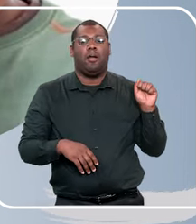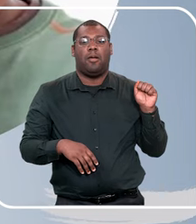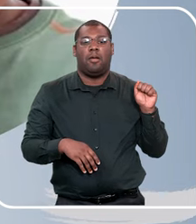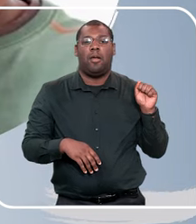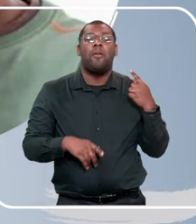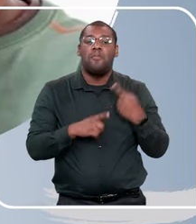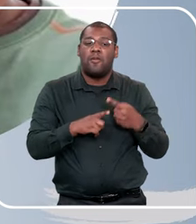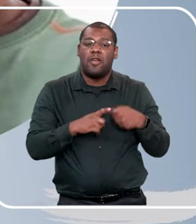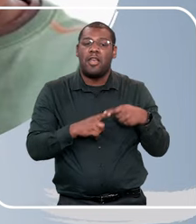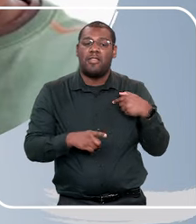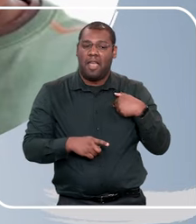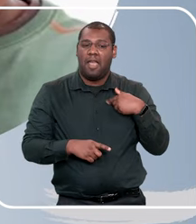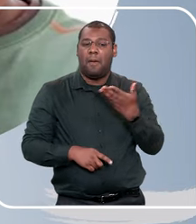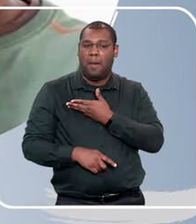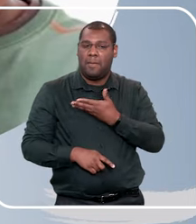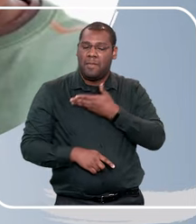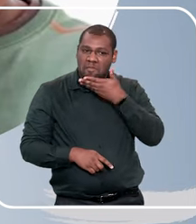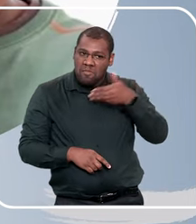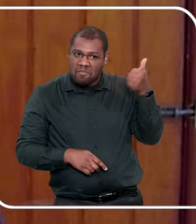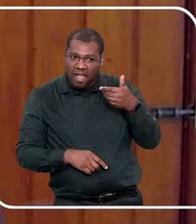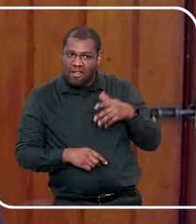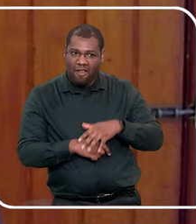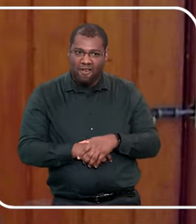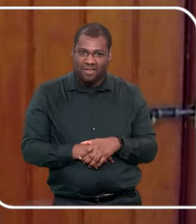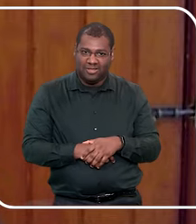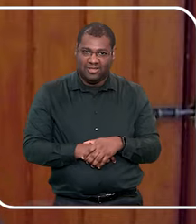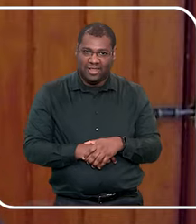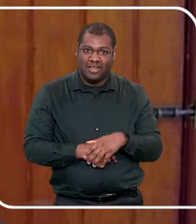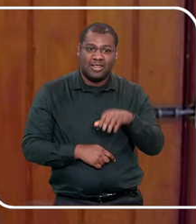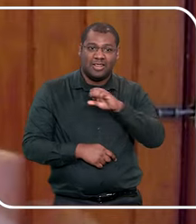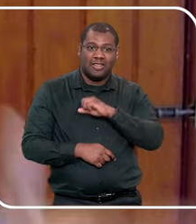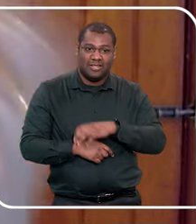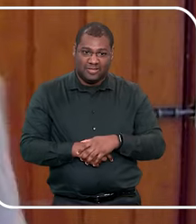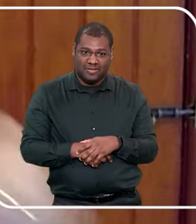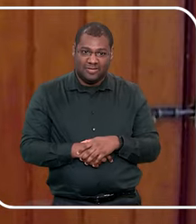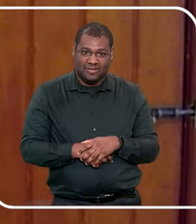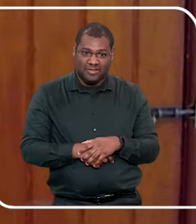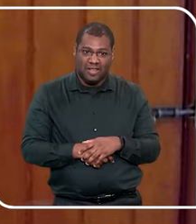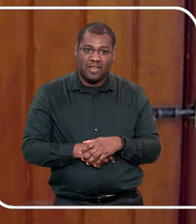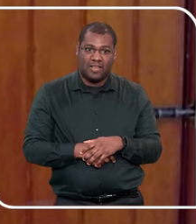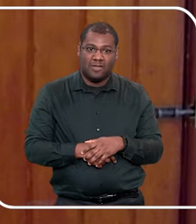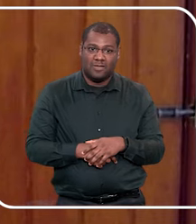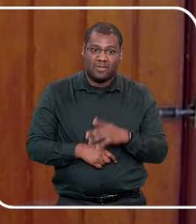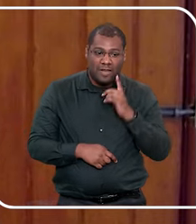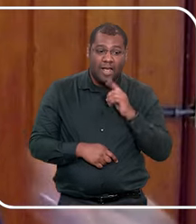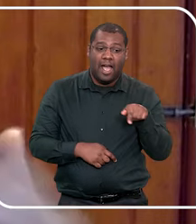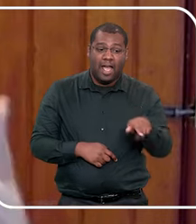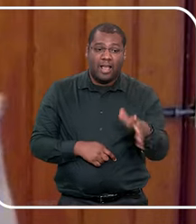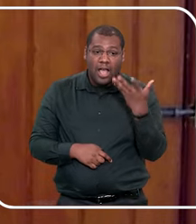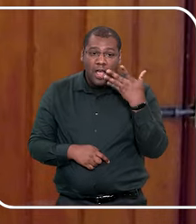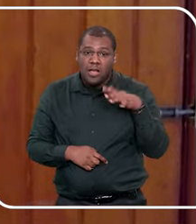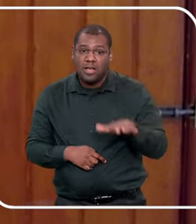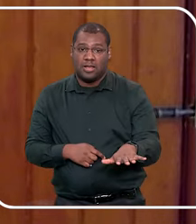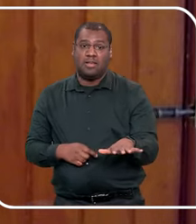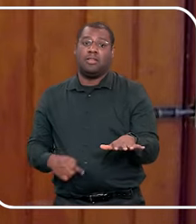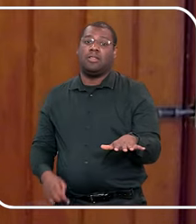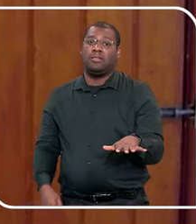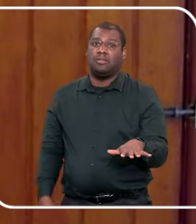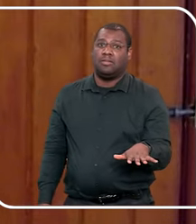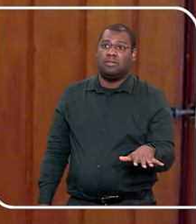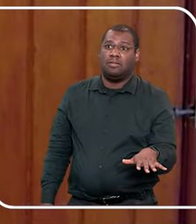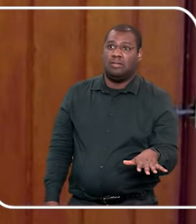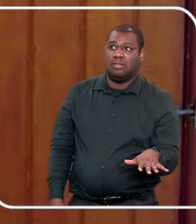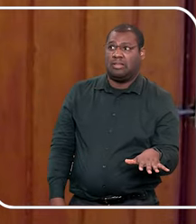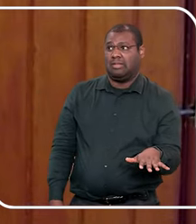segredo só nosso, é um carinho só nosso, e se você contar, nunca mais vai deixar a gente se ver, e ela tem um vínculo afetivo muito